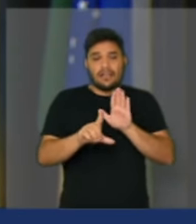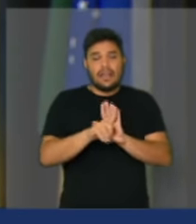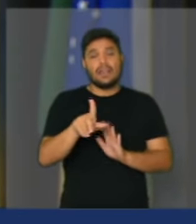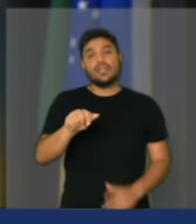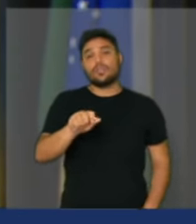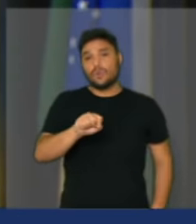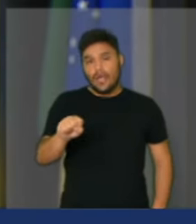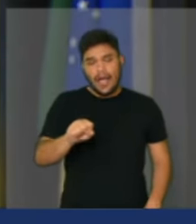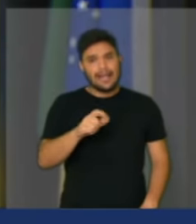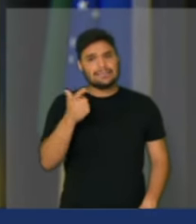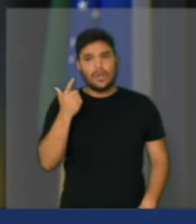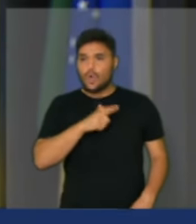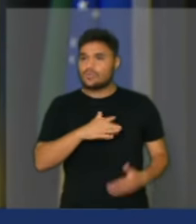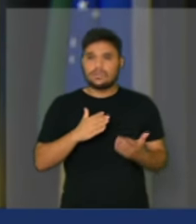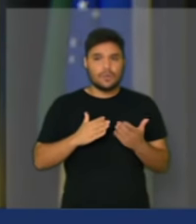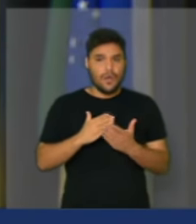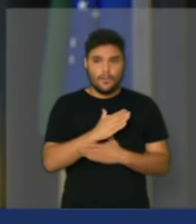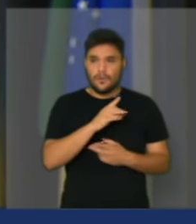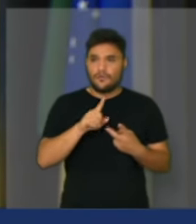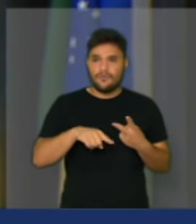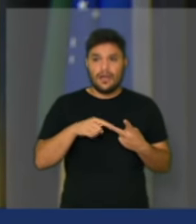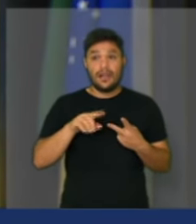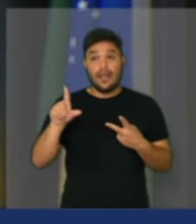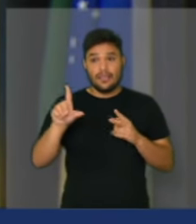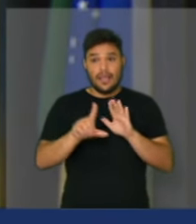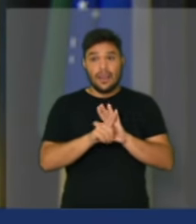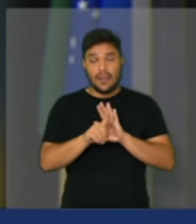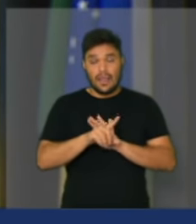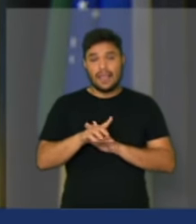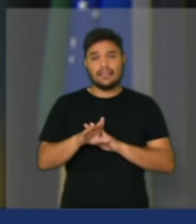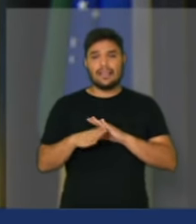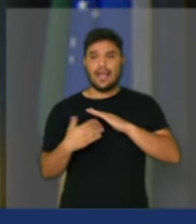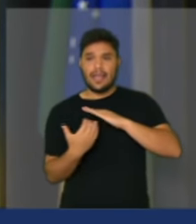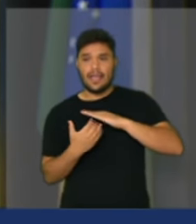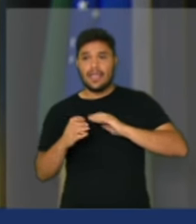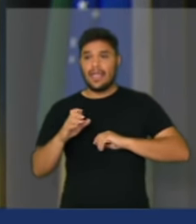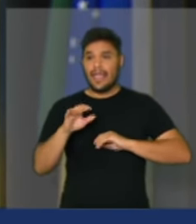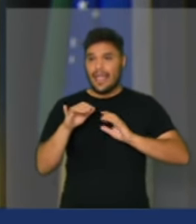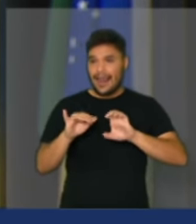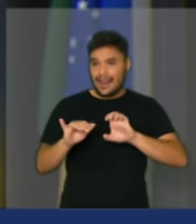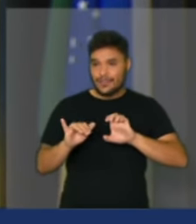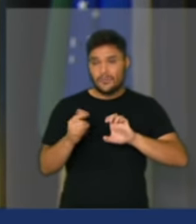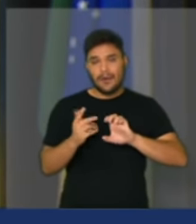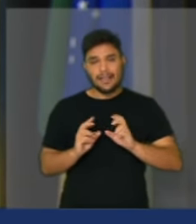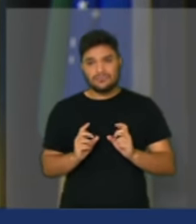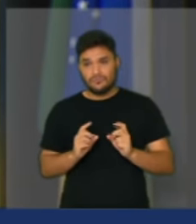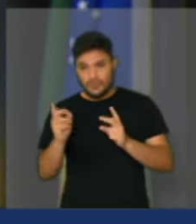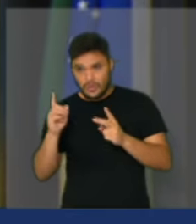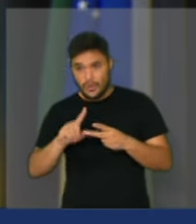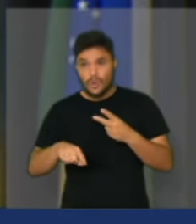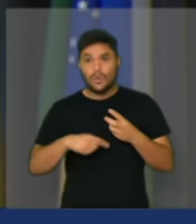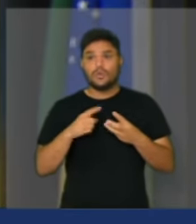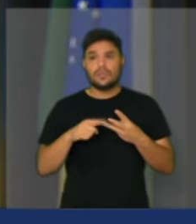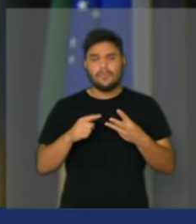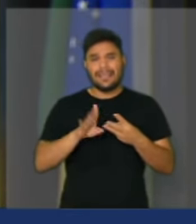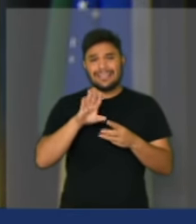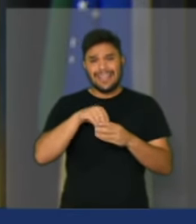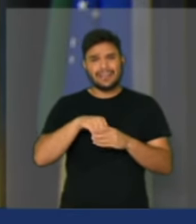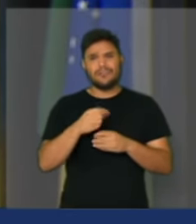daquilo que não se conseguiu aprovar na lei da privatização da Eletrobras, que já trouxe consigo vários jabutis